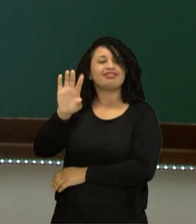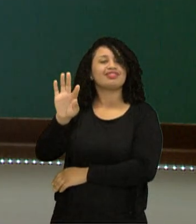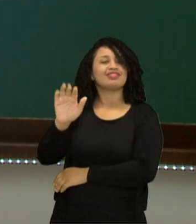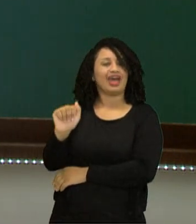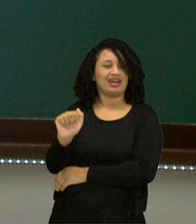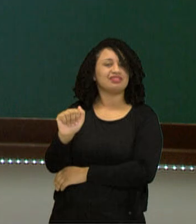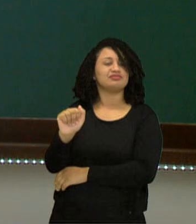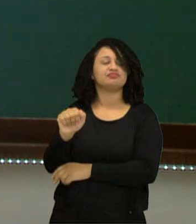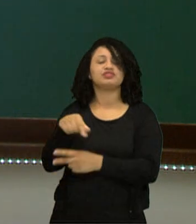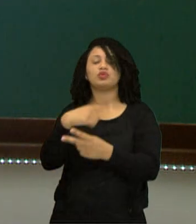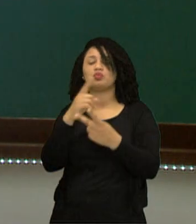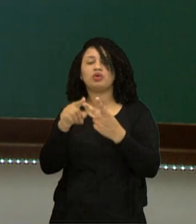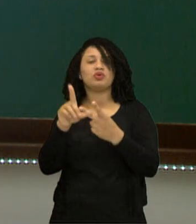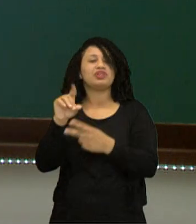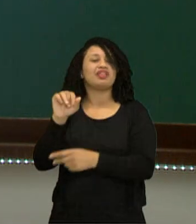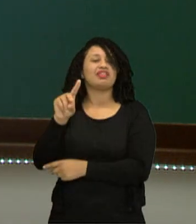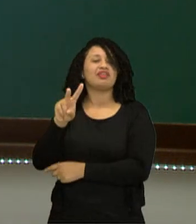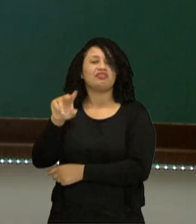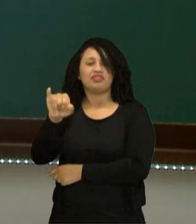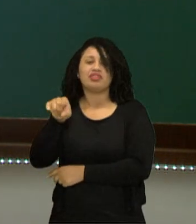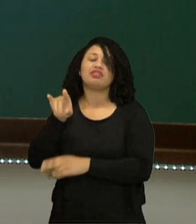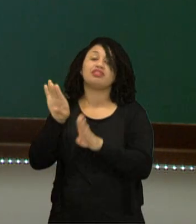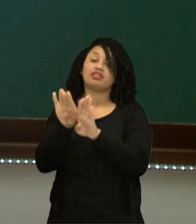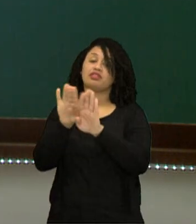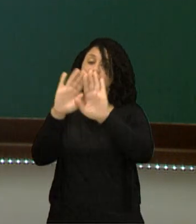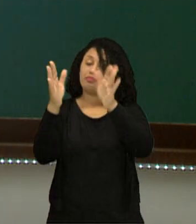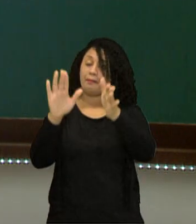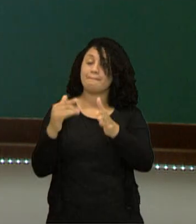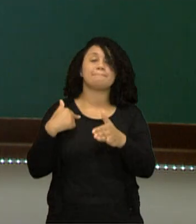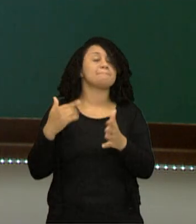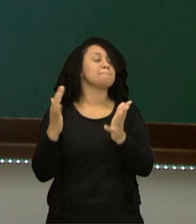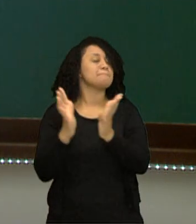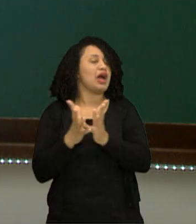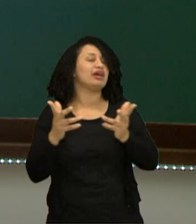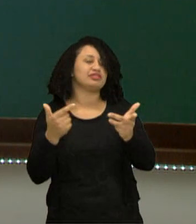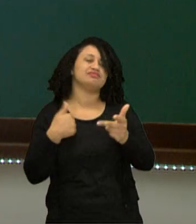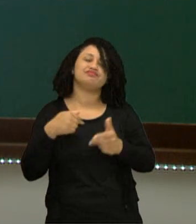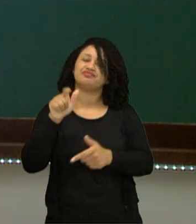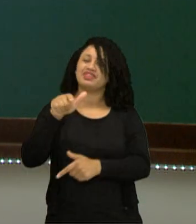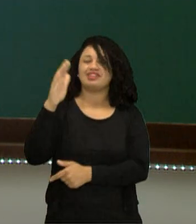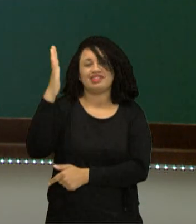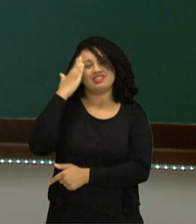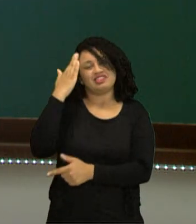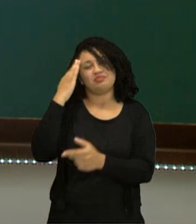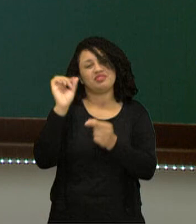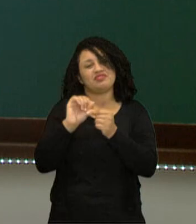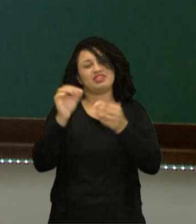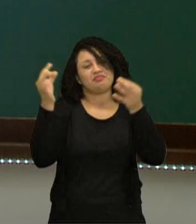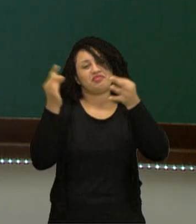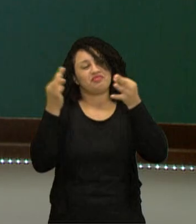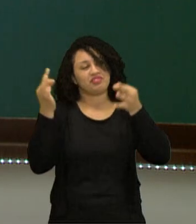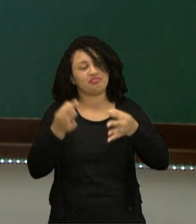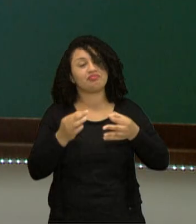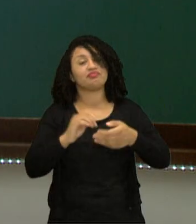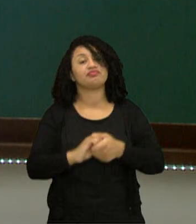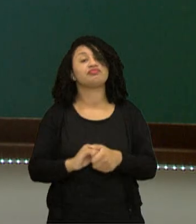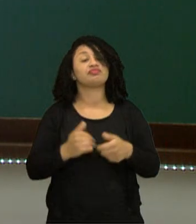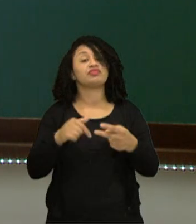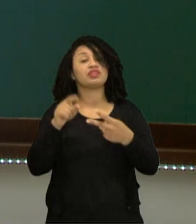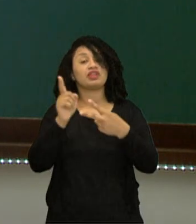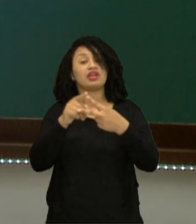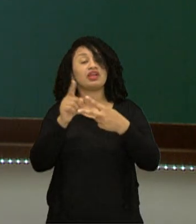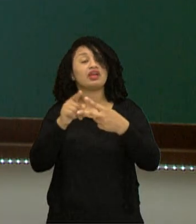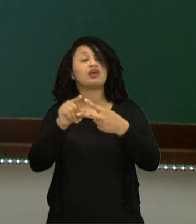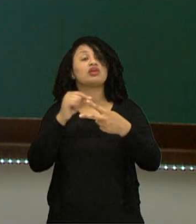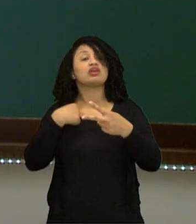que é uma escultura também maravilhosa. Então, era um gênio. Fazia tudo com perfeição. E o Leonardo da Vinci,